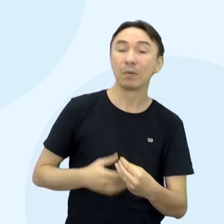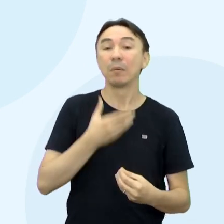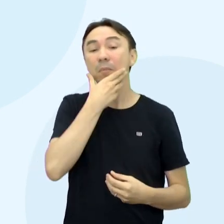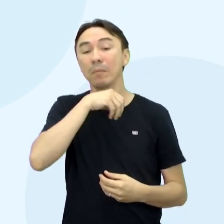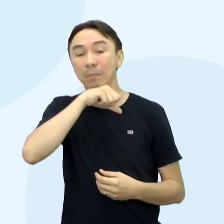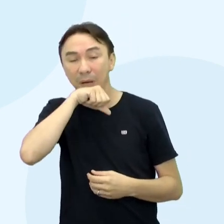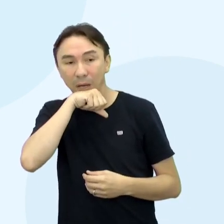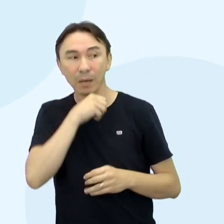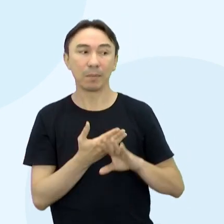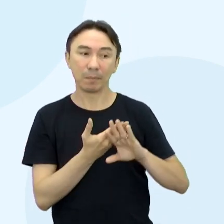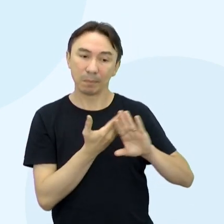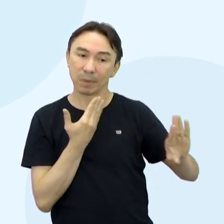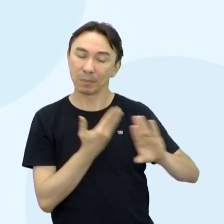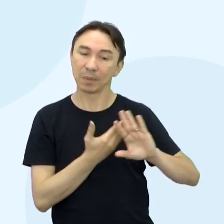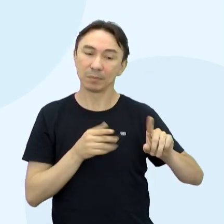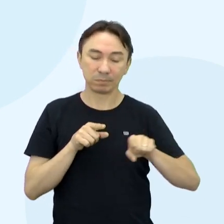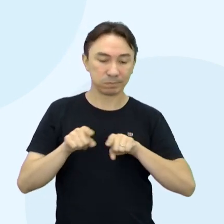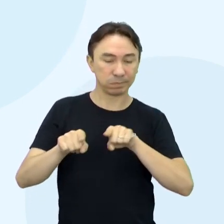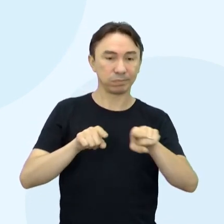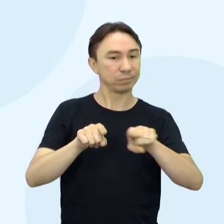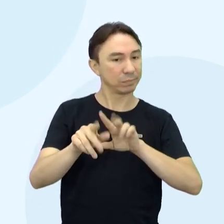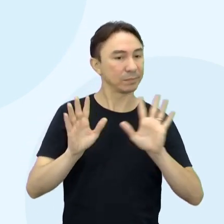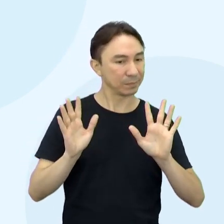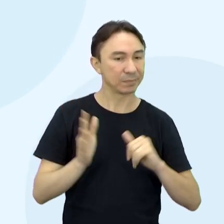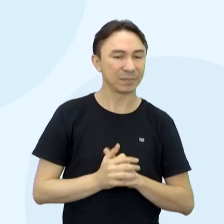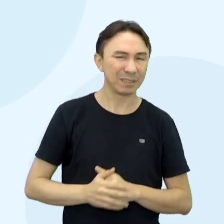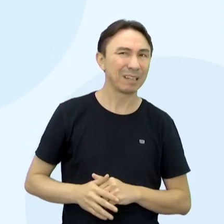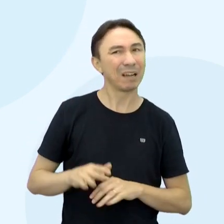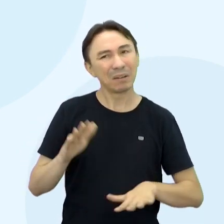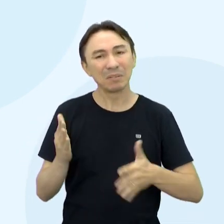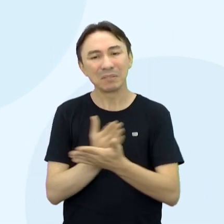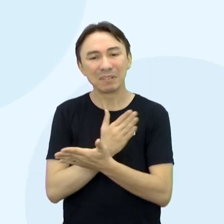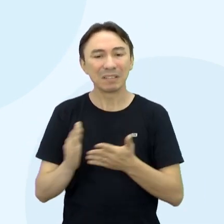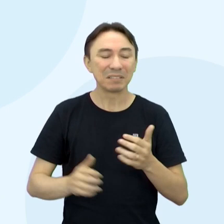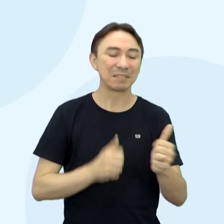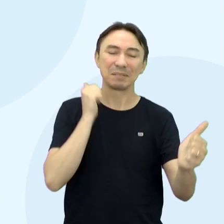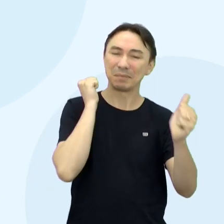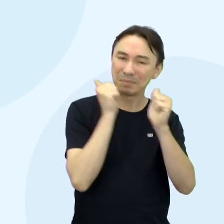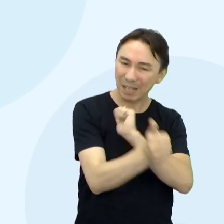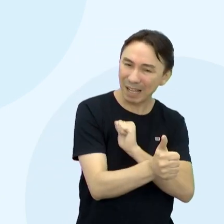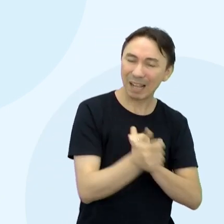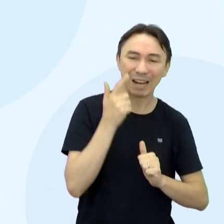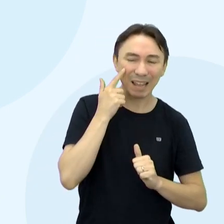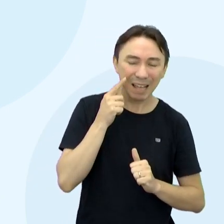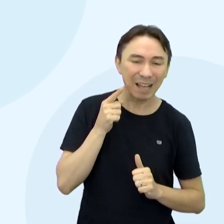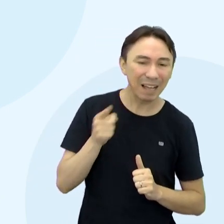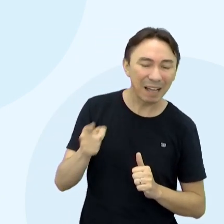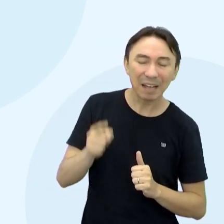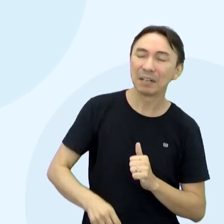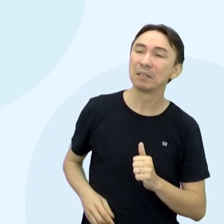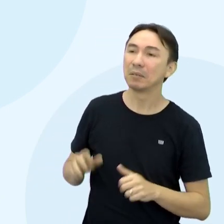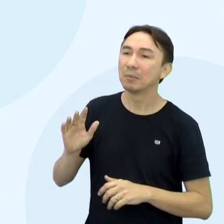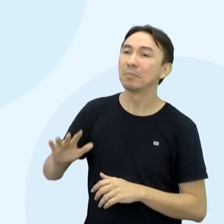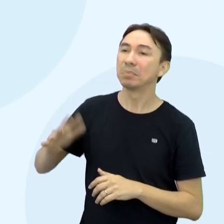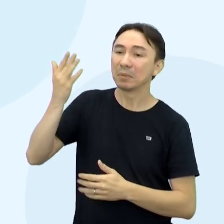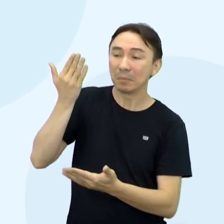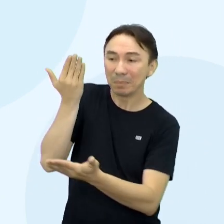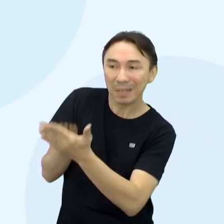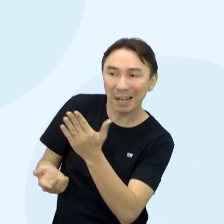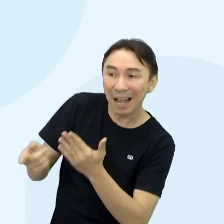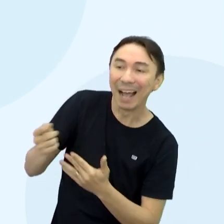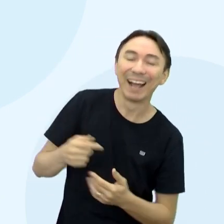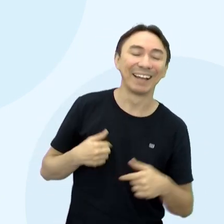parte Dizem que é coisa do esporte Isso de ficar feliz com a derrota do time adversário Não sei dizer com certeza